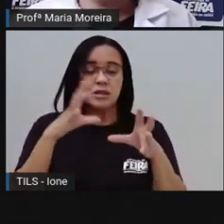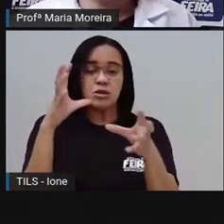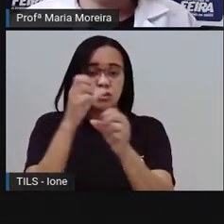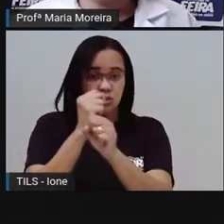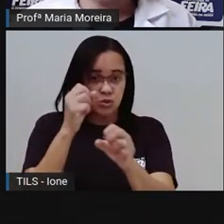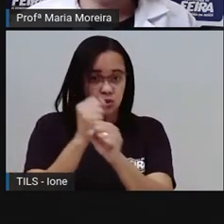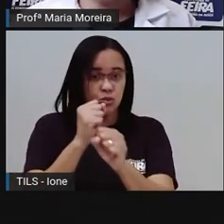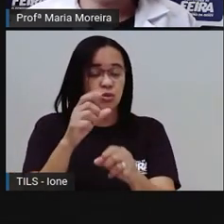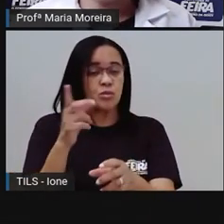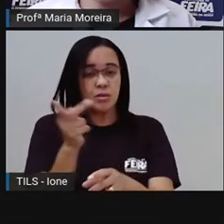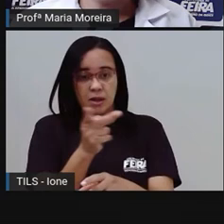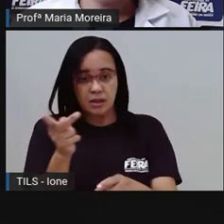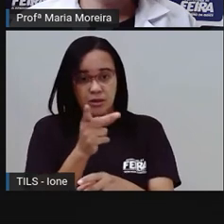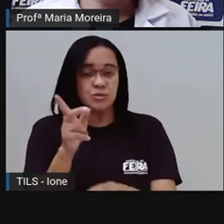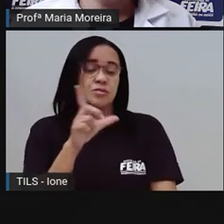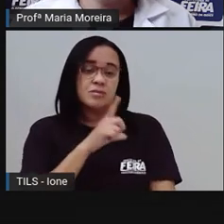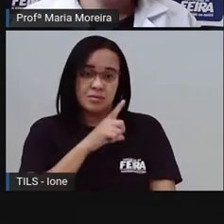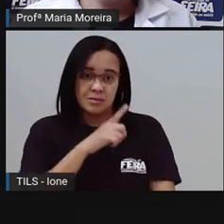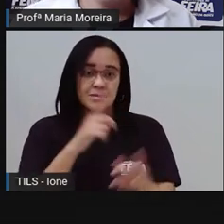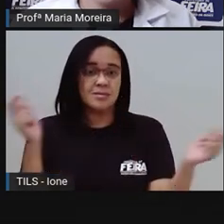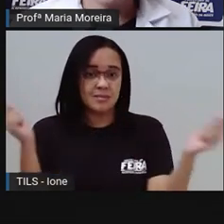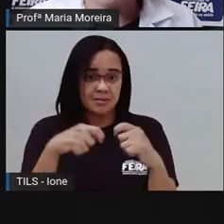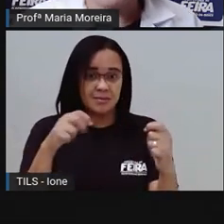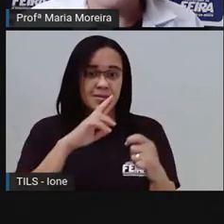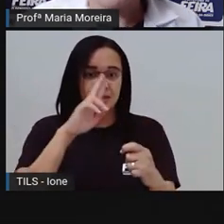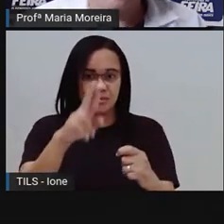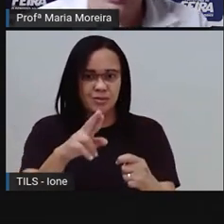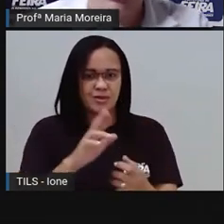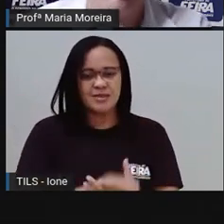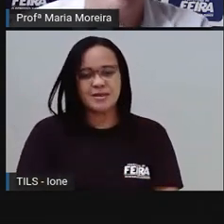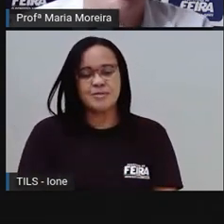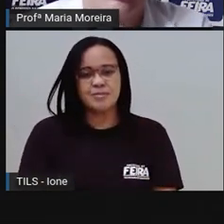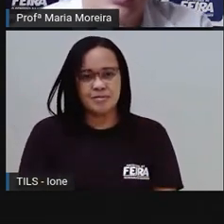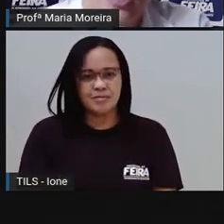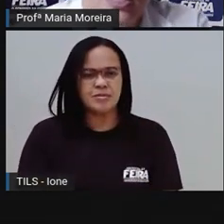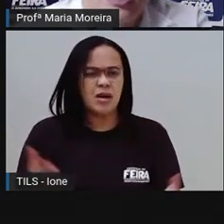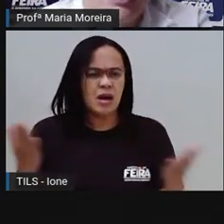maneiras. Bom, vamos aqui agora, né?